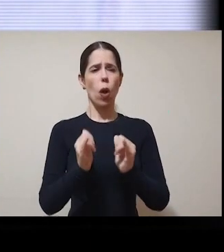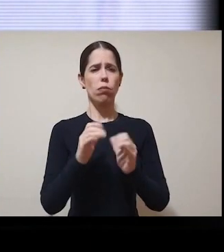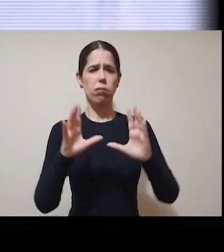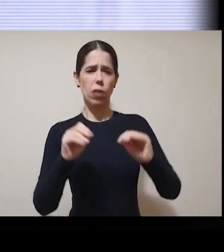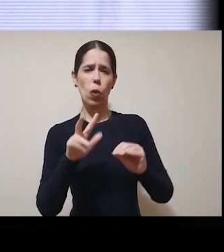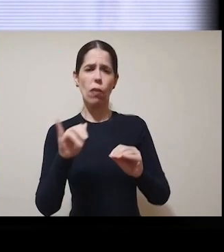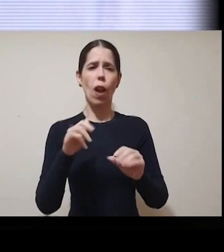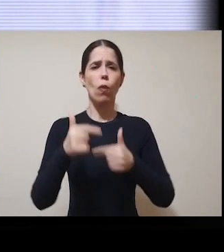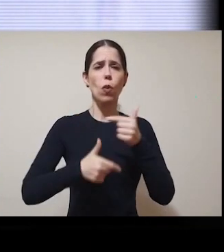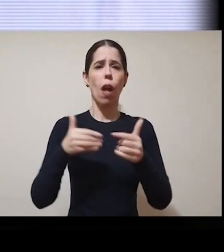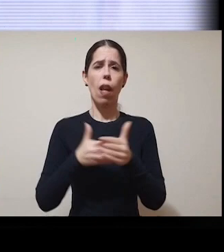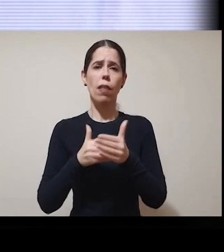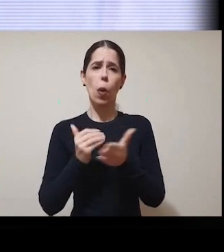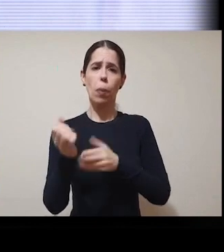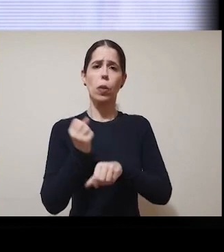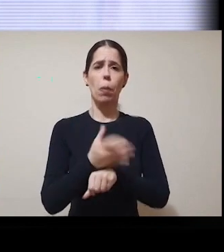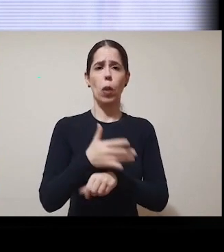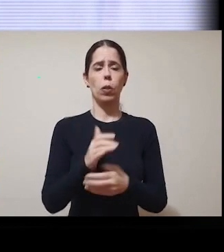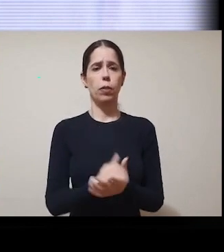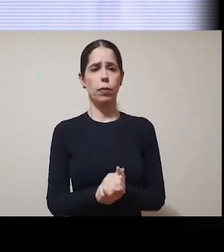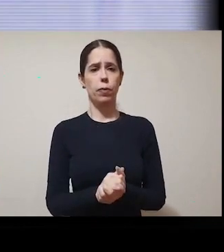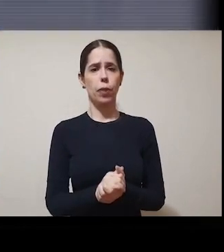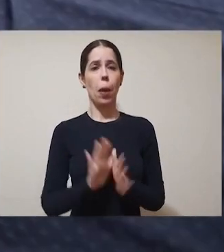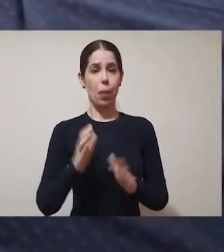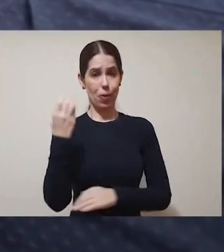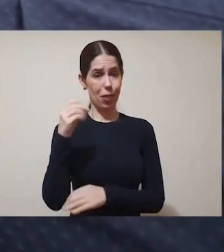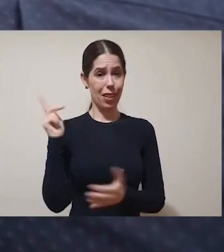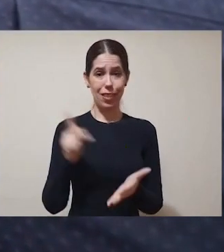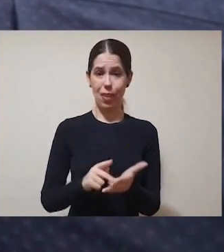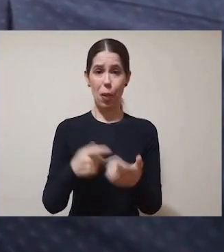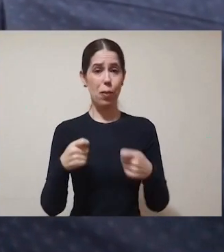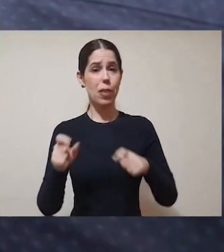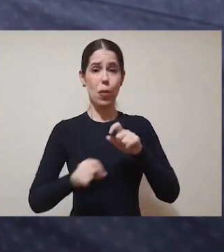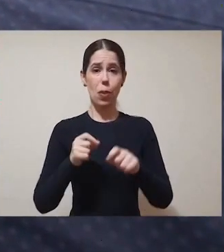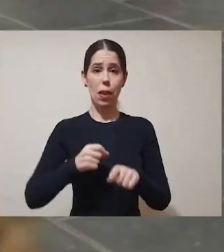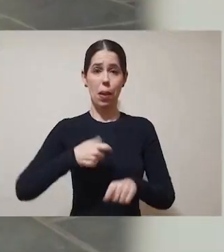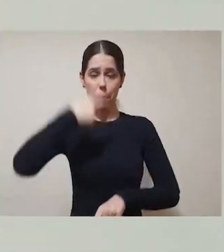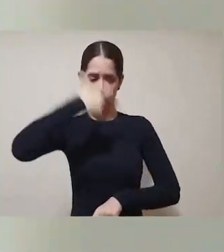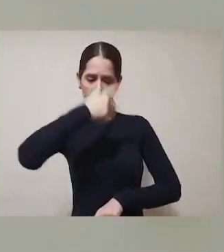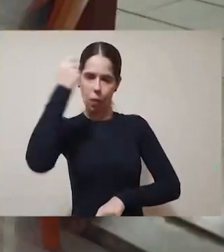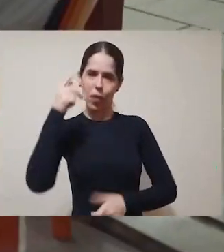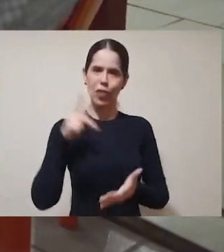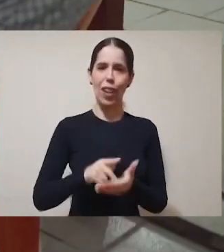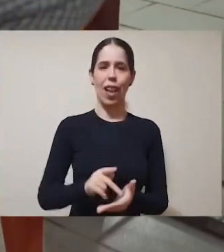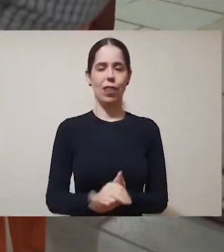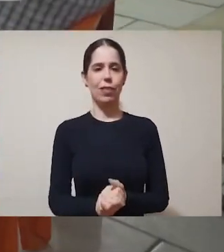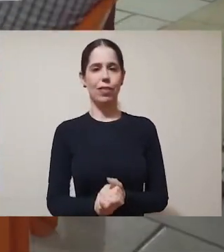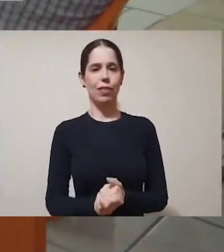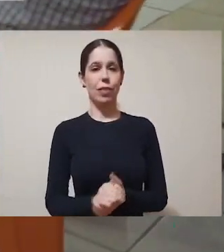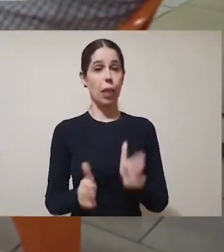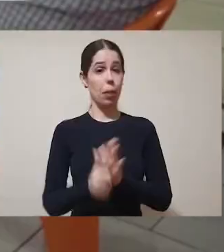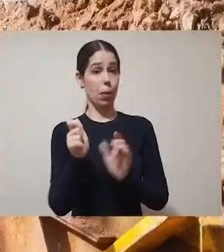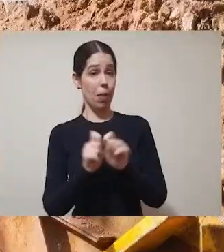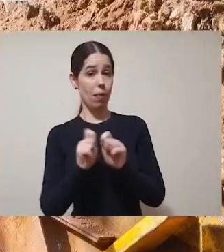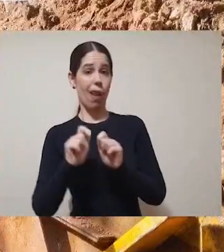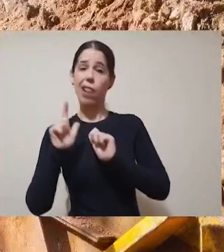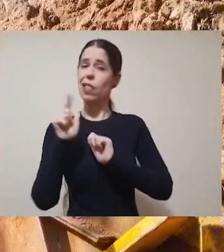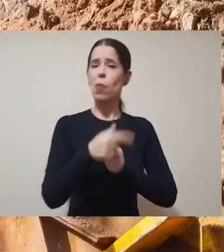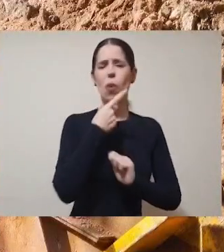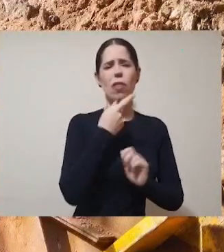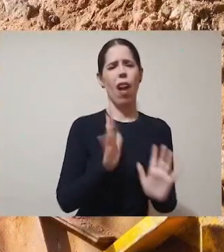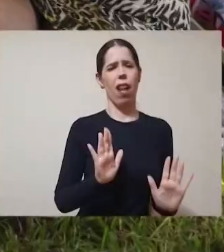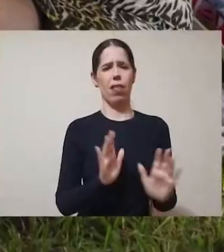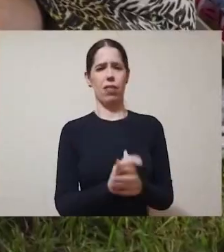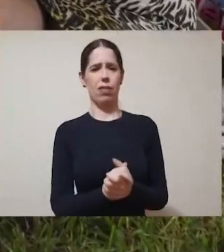Linhas noturnas que vão funcionar até o início da madrugada. Mas a Porto Alegre de verdade precisa de um prefeito de verdade. Que